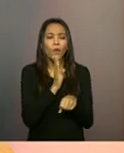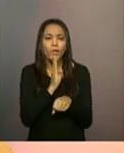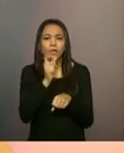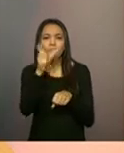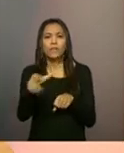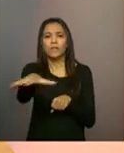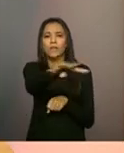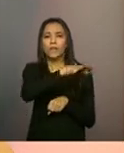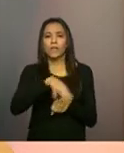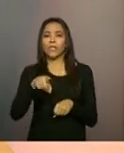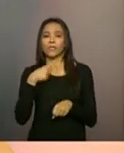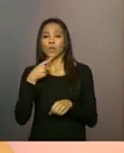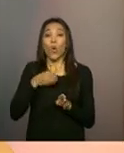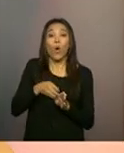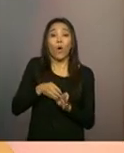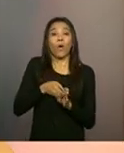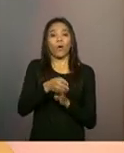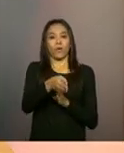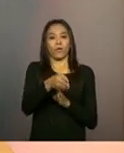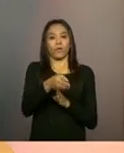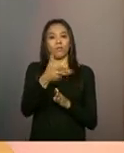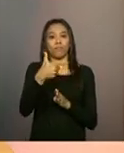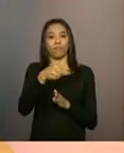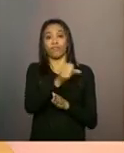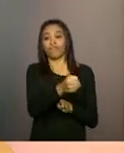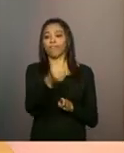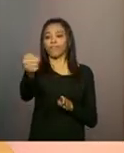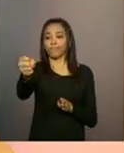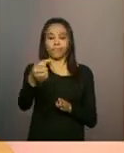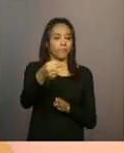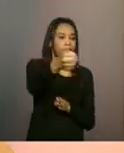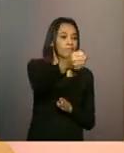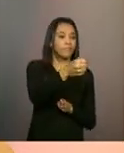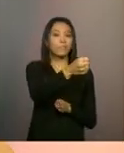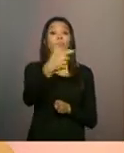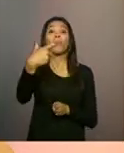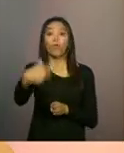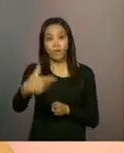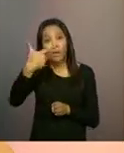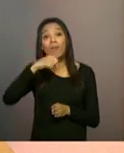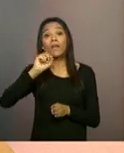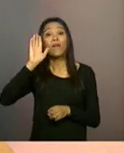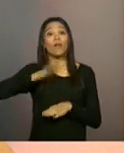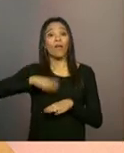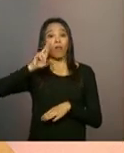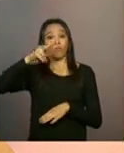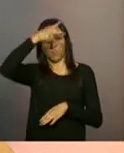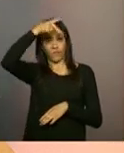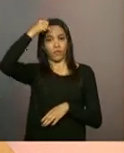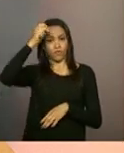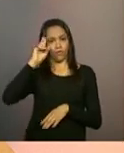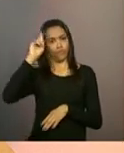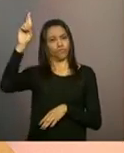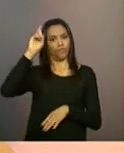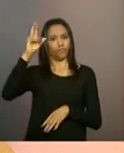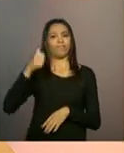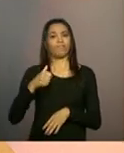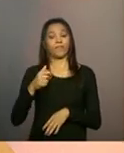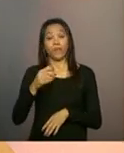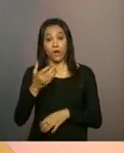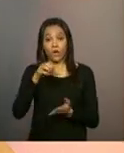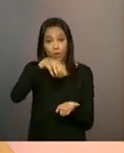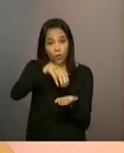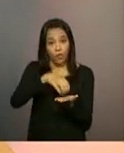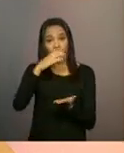direcionar o atendimento para essa rede conveniada. Isso já foi feito previamente pela gestão municipal. Então, o CRAS, ele deve, mesmo